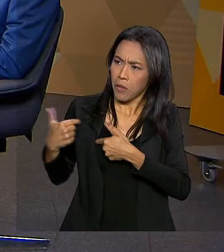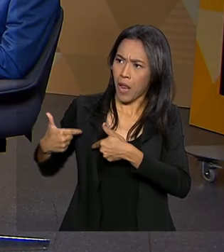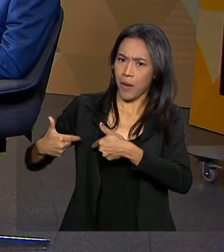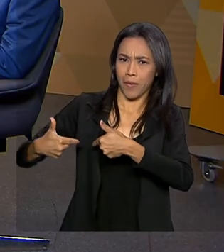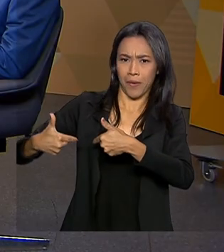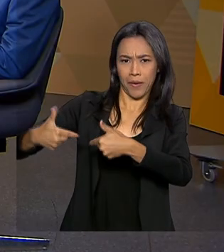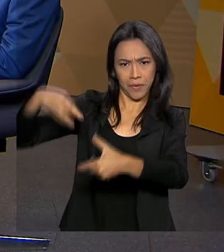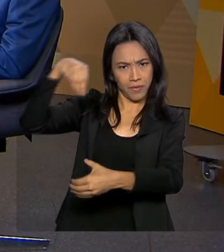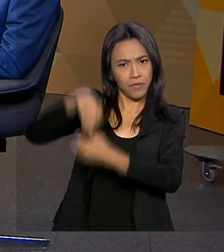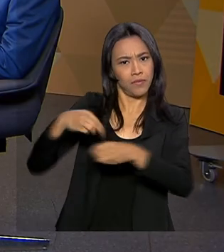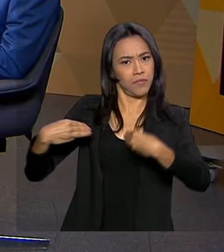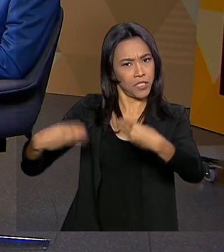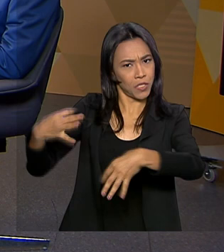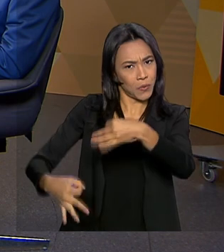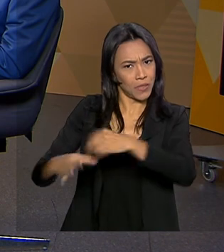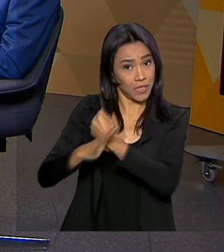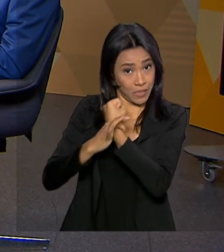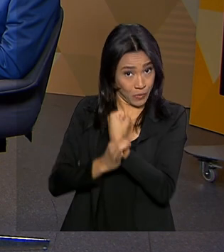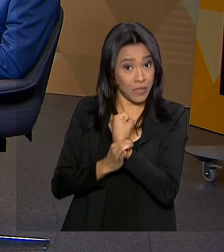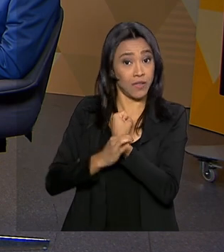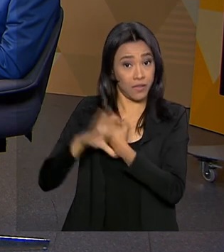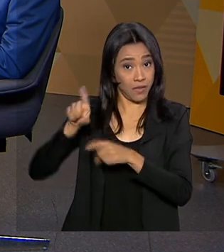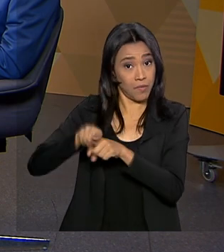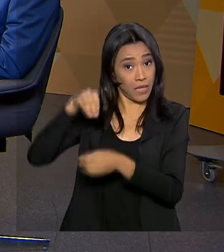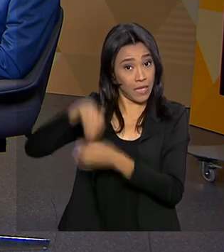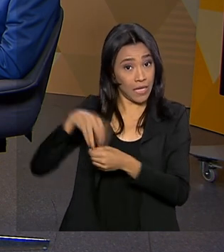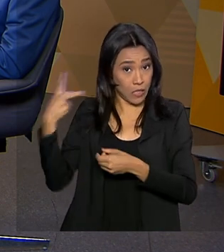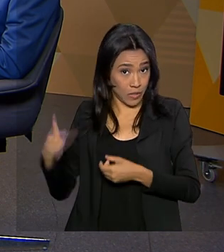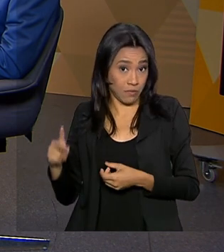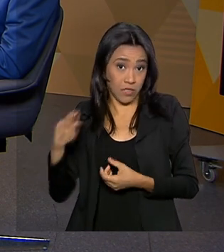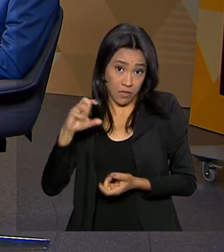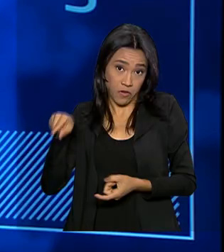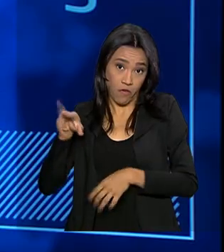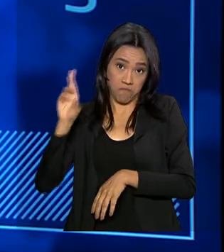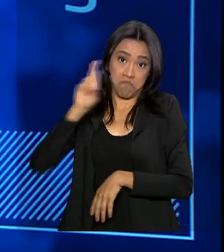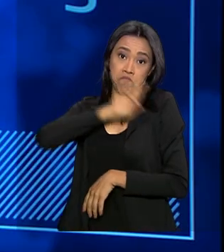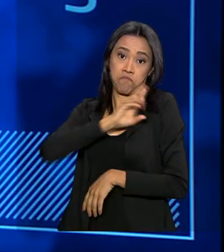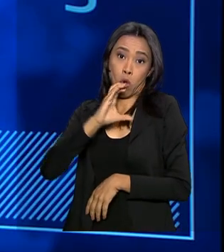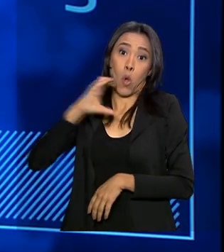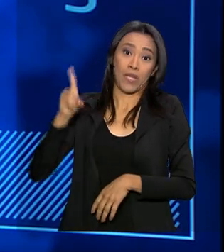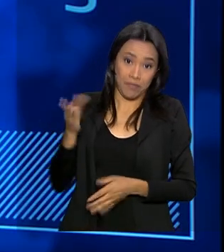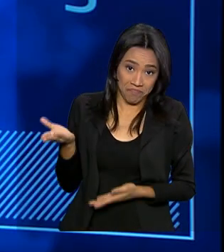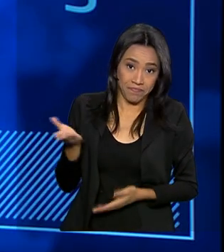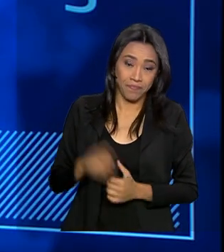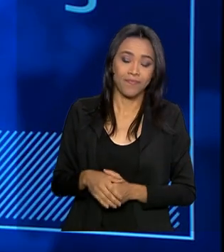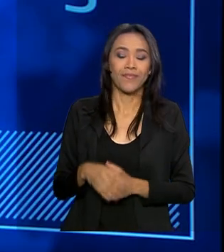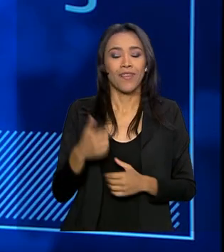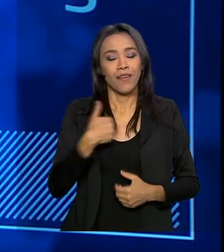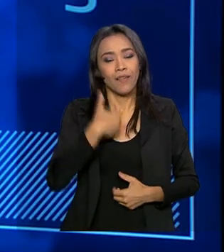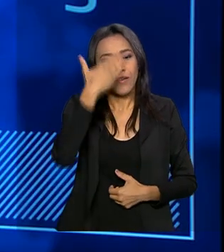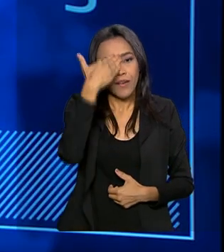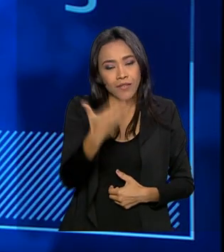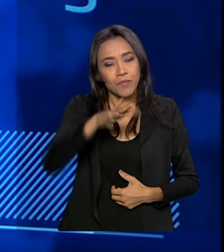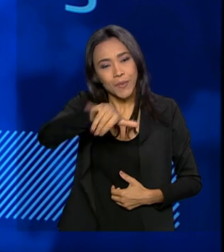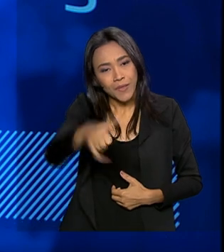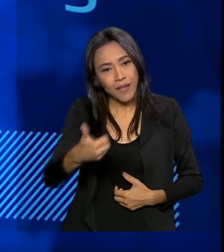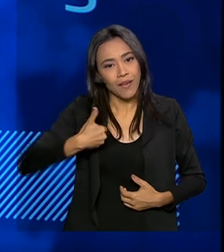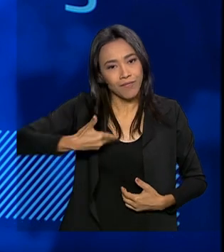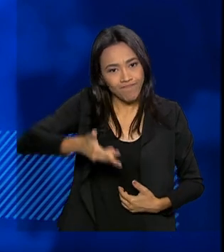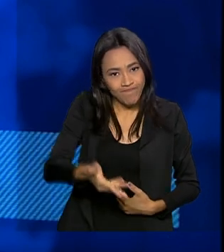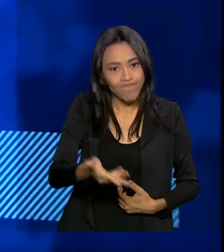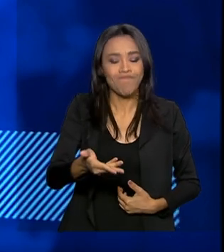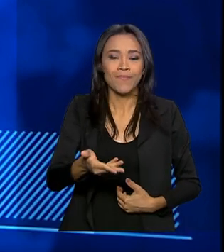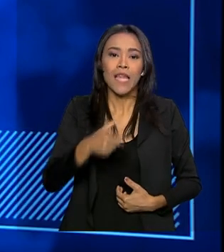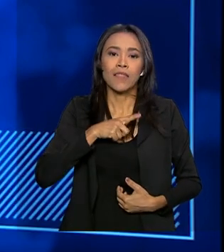no Ministério da Justiça e Segurança Pública e na Secretaria que o senhor coordena? Eu queria agradecer a oportunidade e dizer que nós estamos